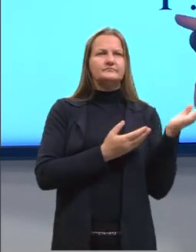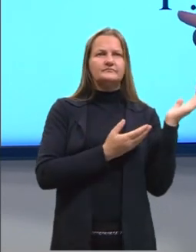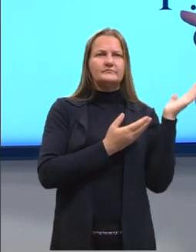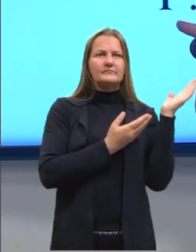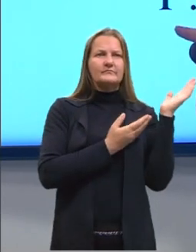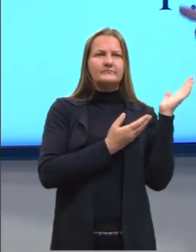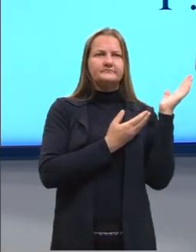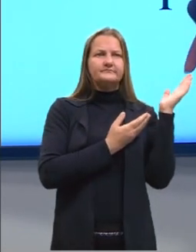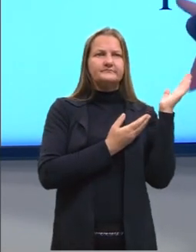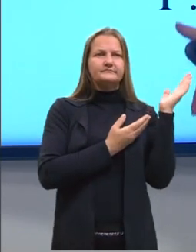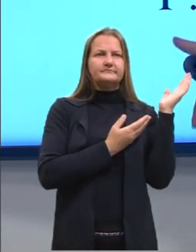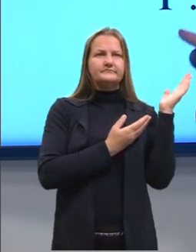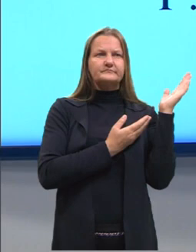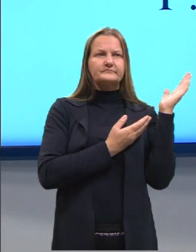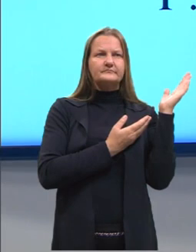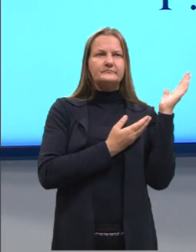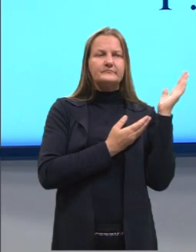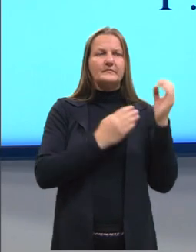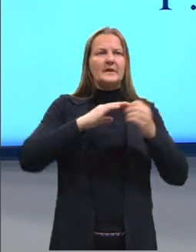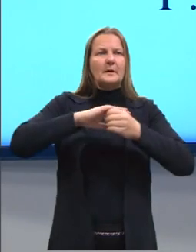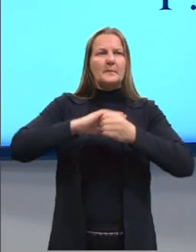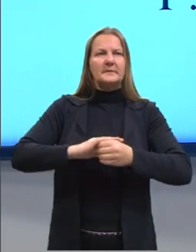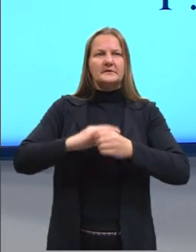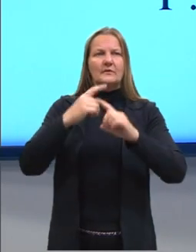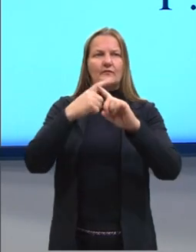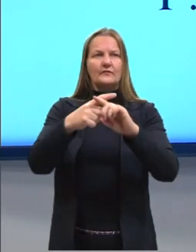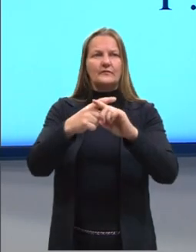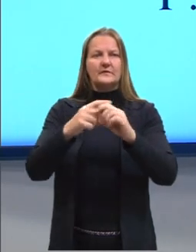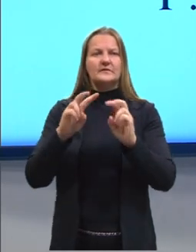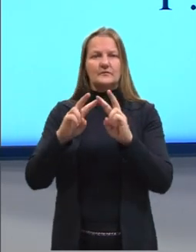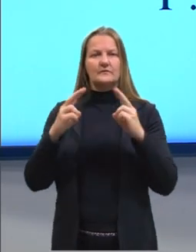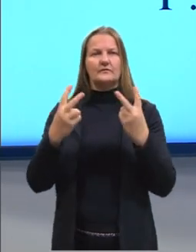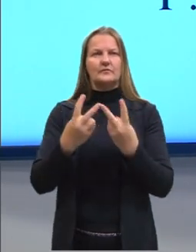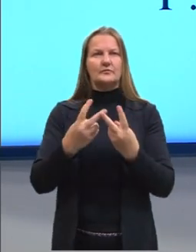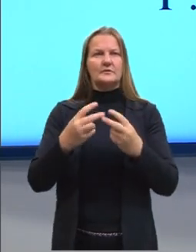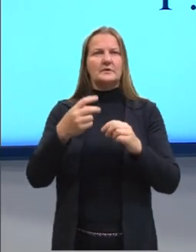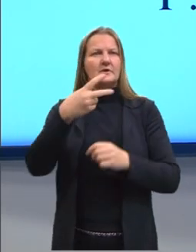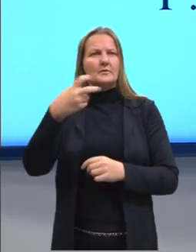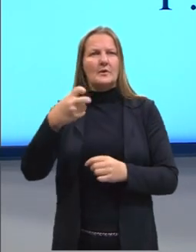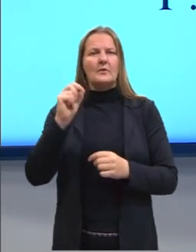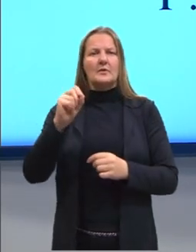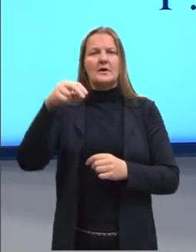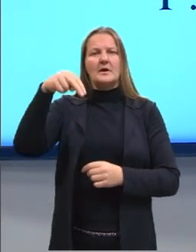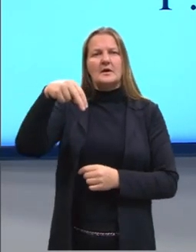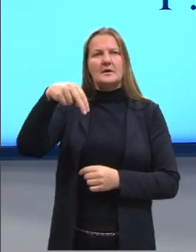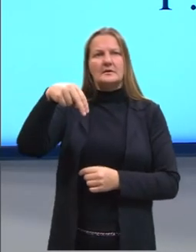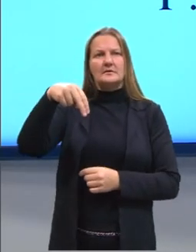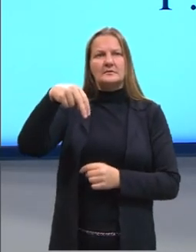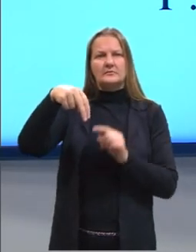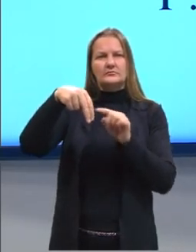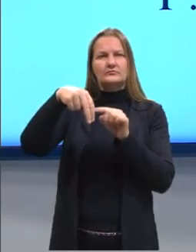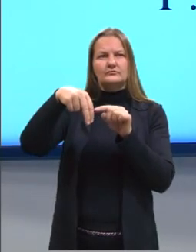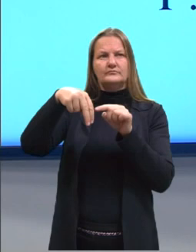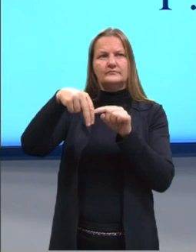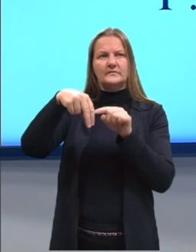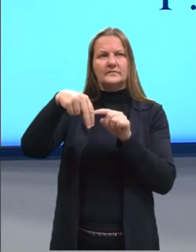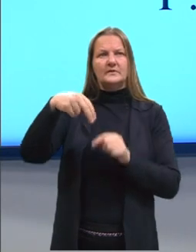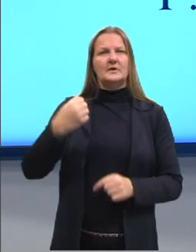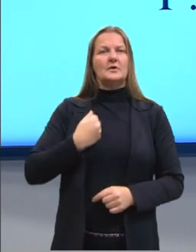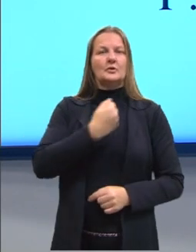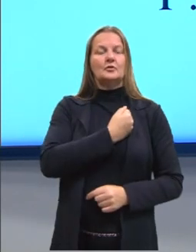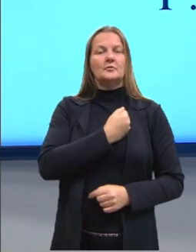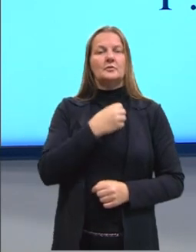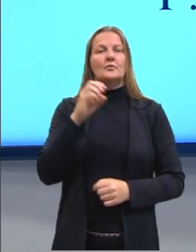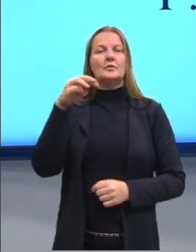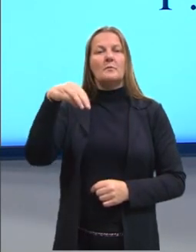Aqui a gente fala, pressão multiplicado pelo volume igual a N. Esse N é o número de